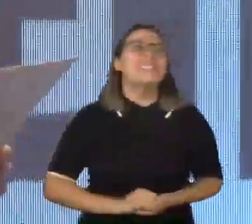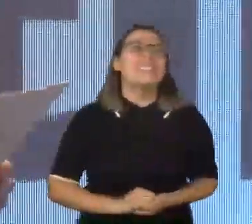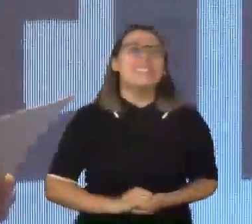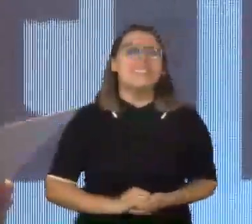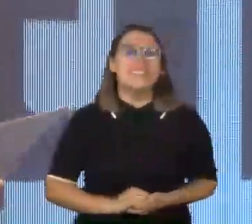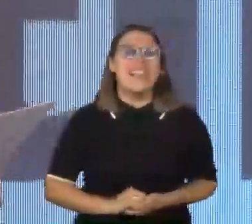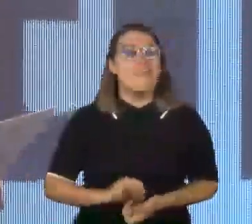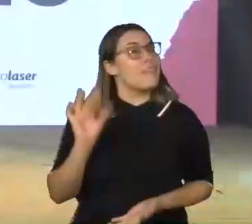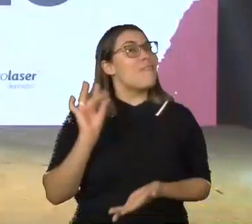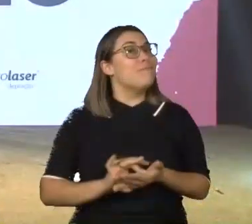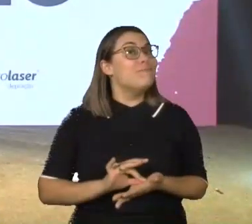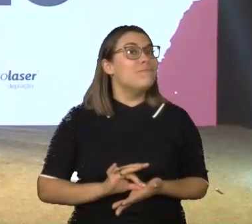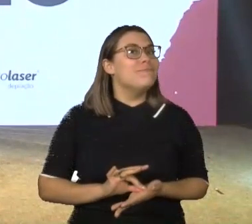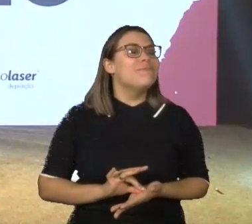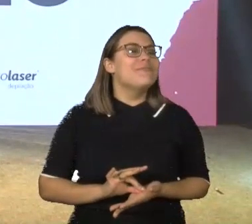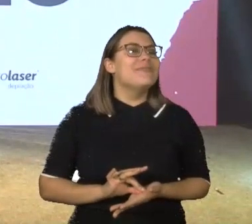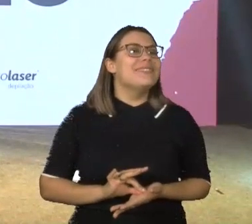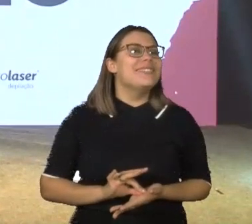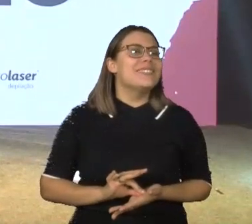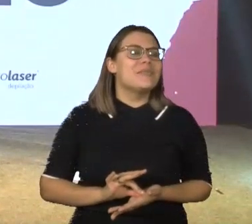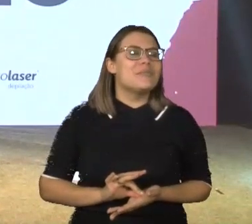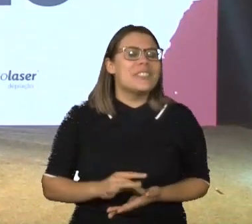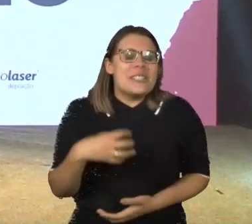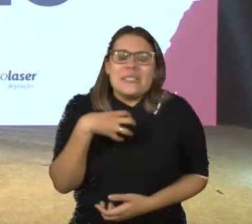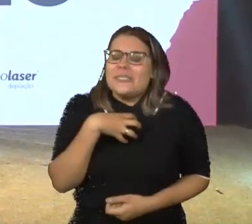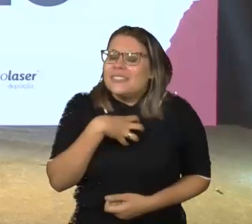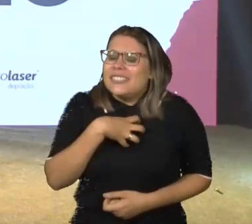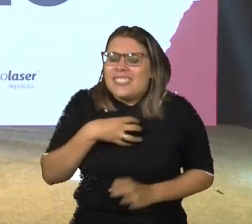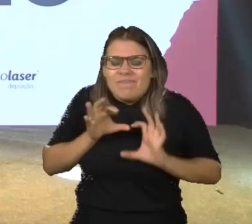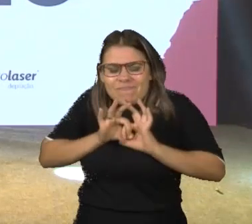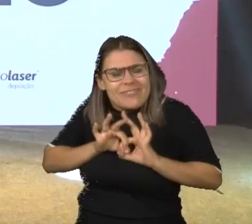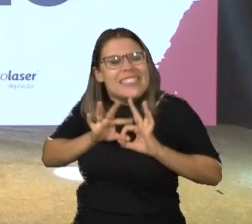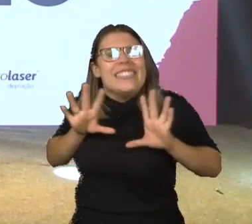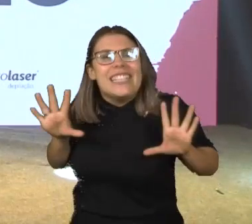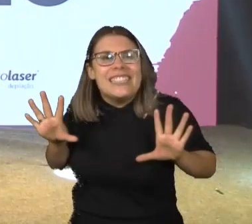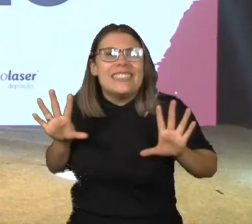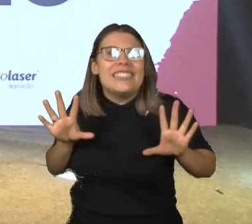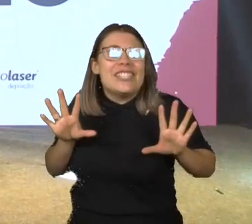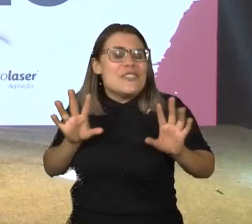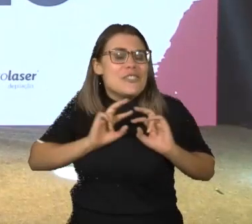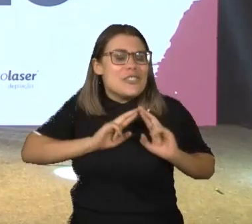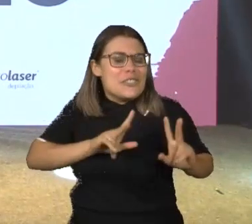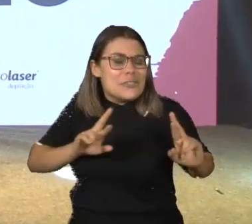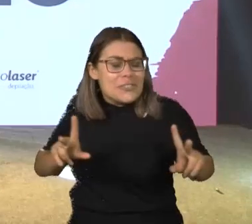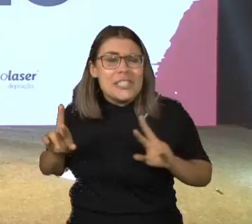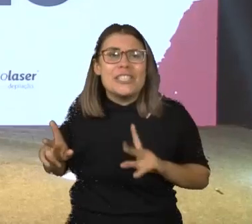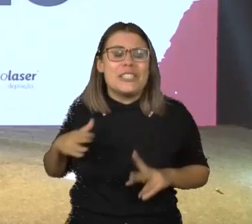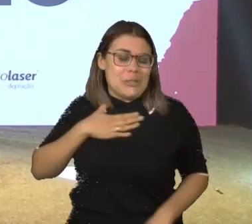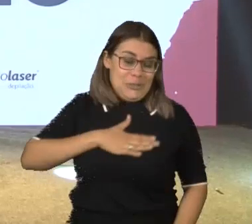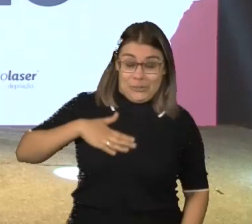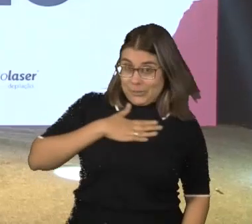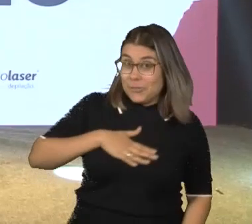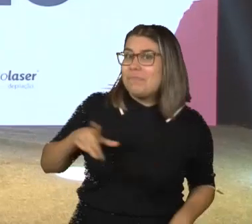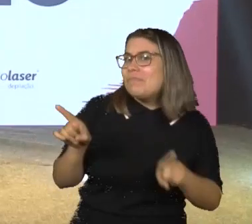Na verdade, eu me sinto com autonomia para fazer a diferença das coisas que eu gosto